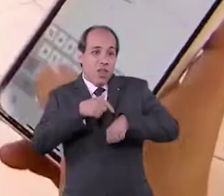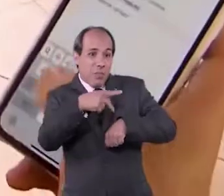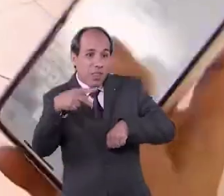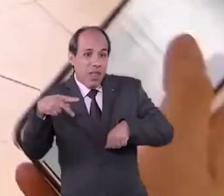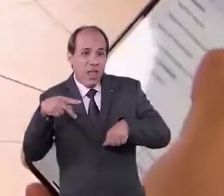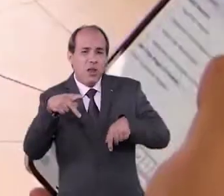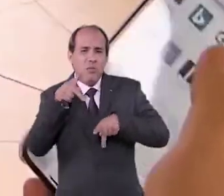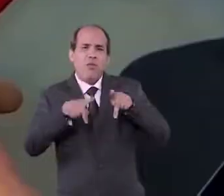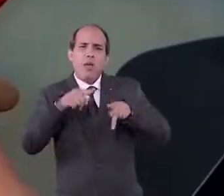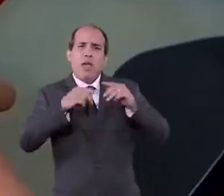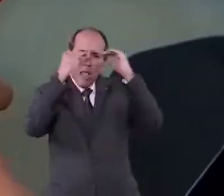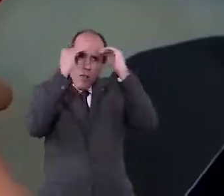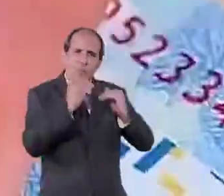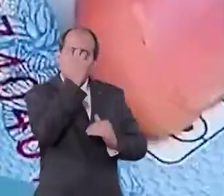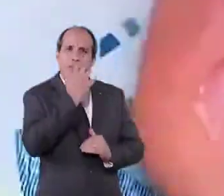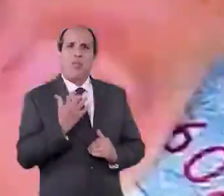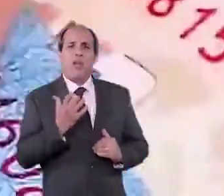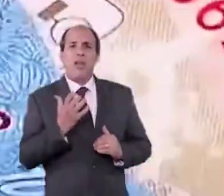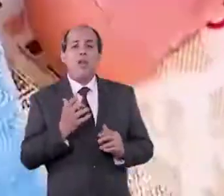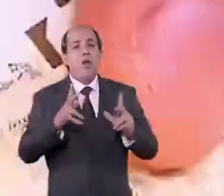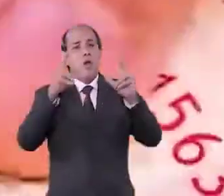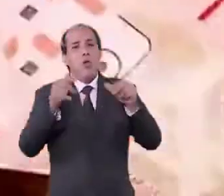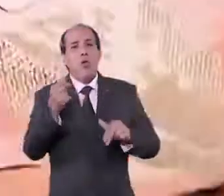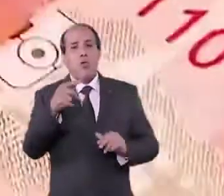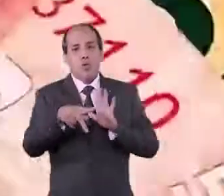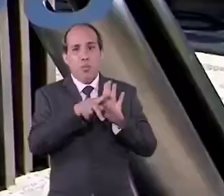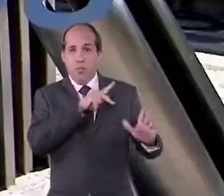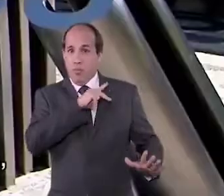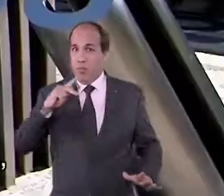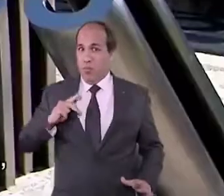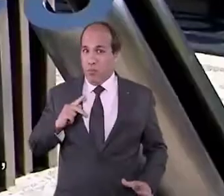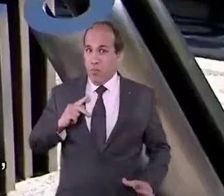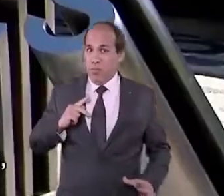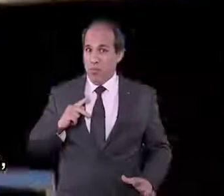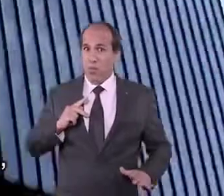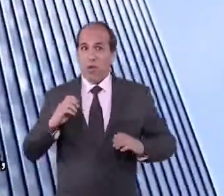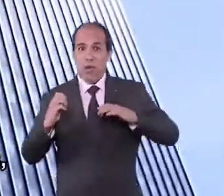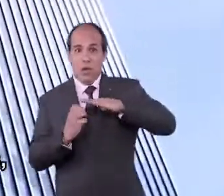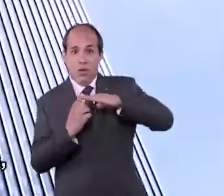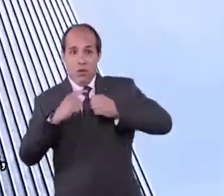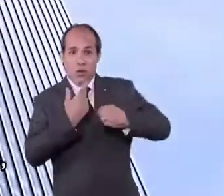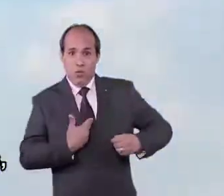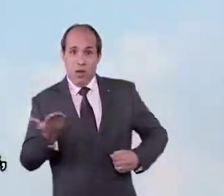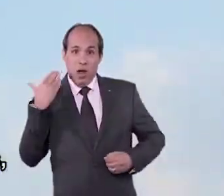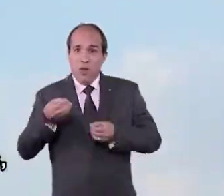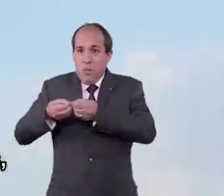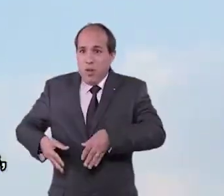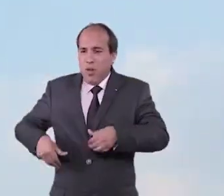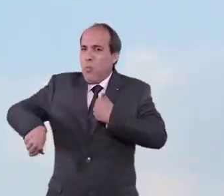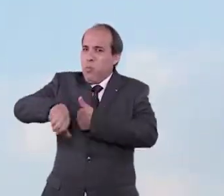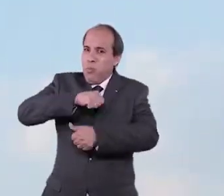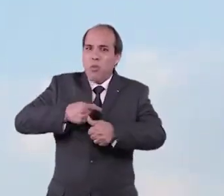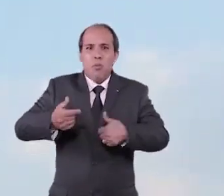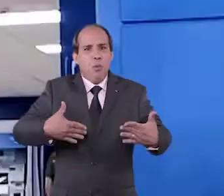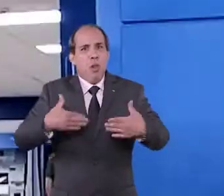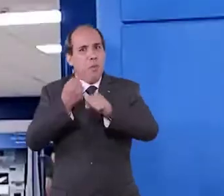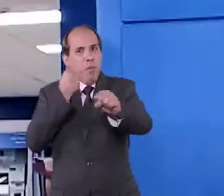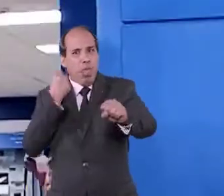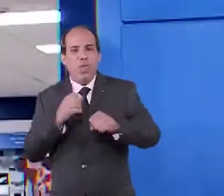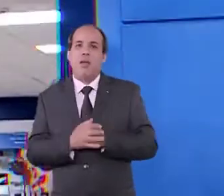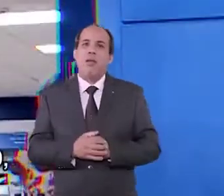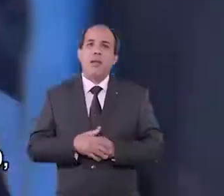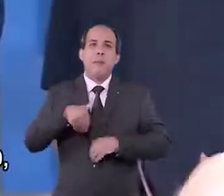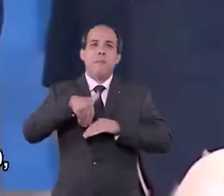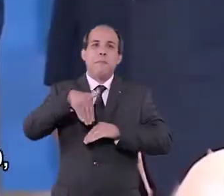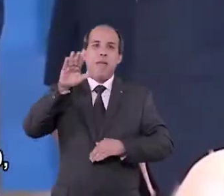O tempo do povo foi levado a sério, assim como o dinheiro público. As estatais que antes davam prejuízos, passaram a dar